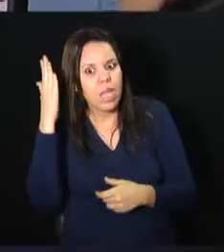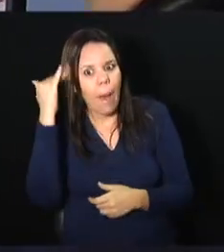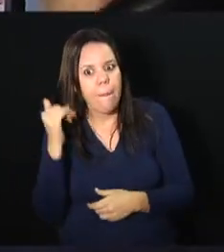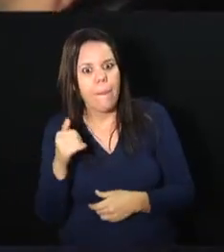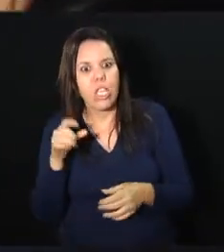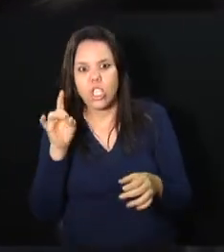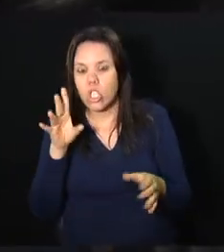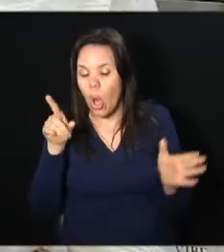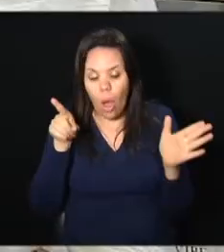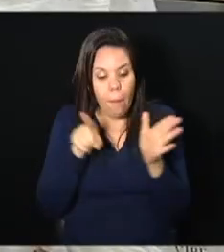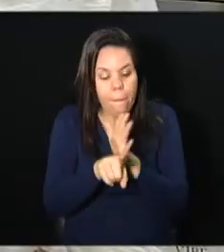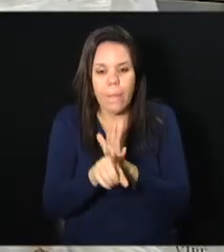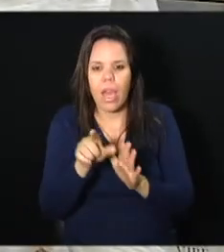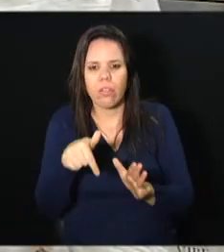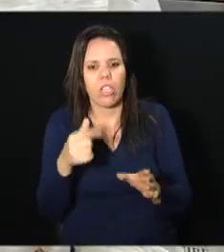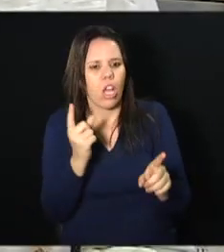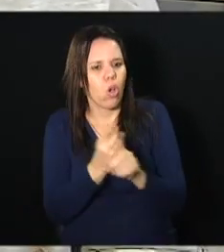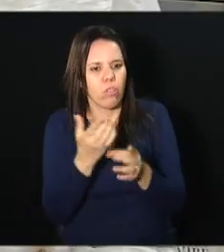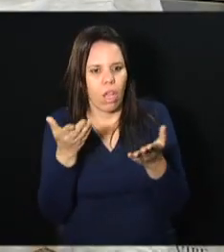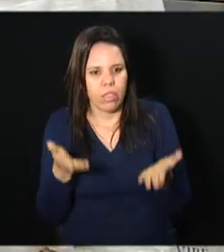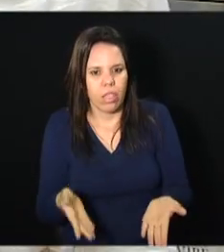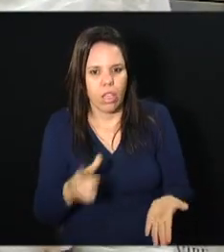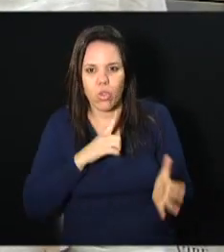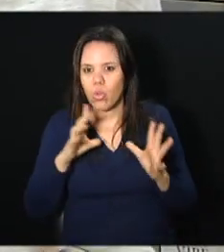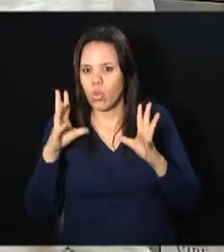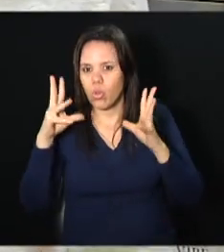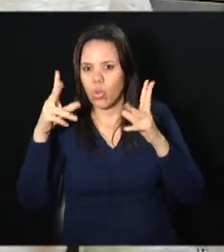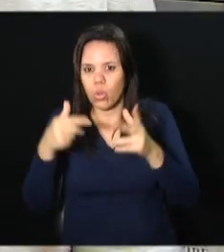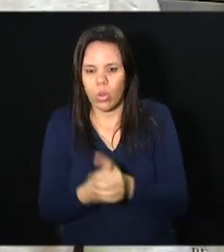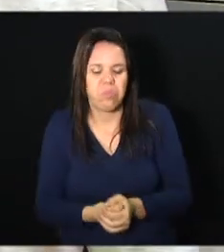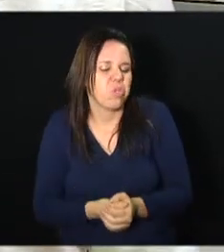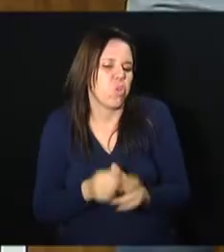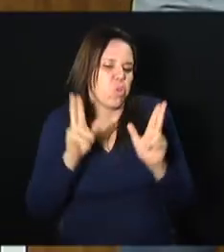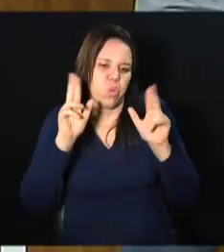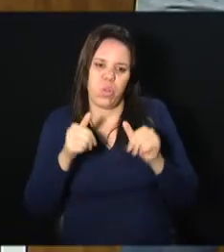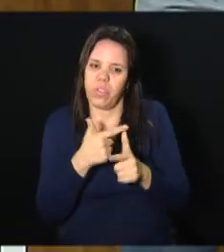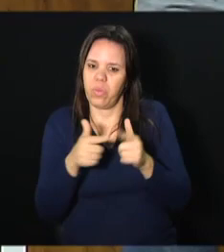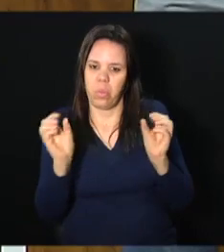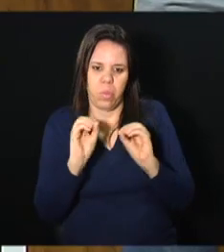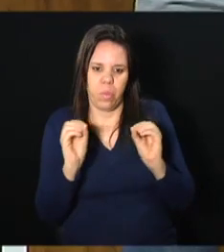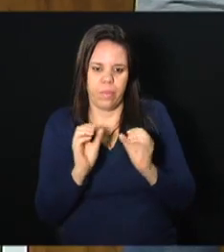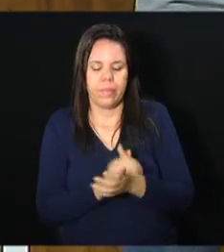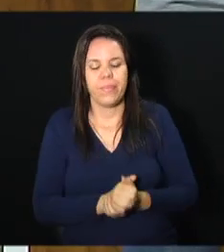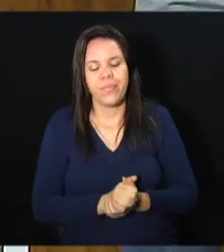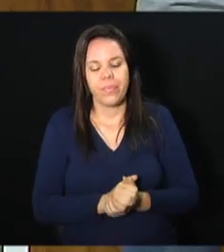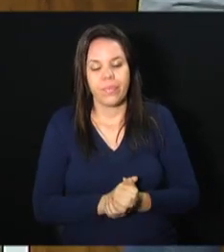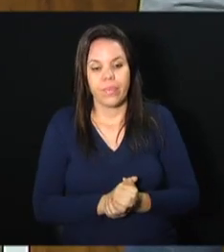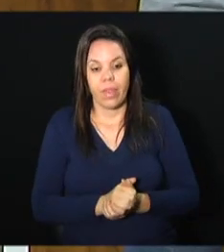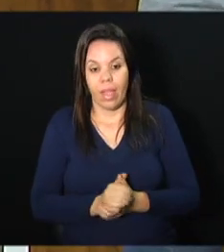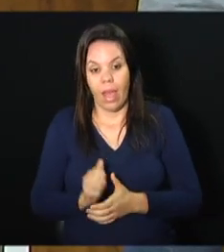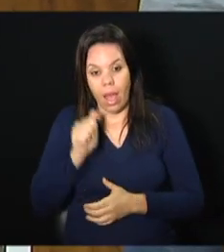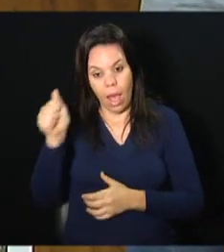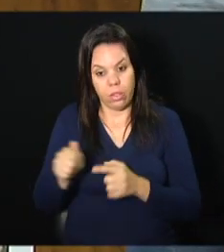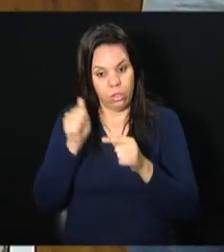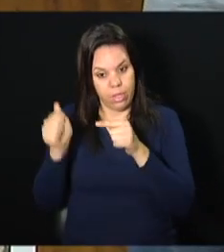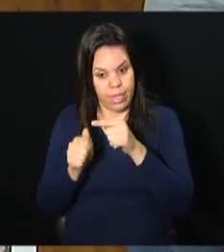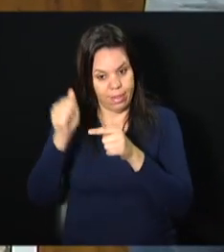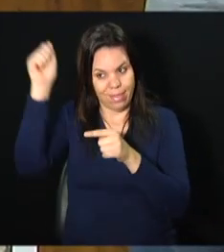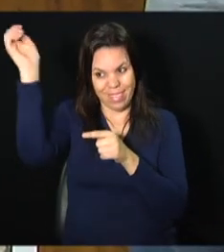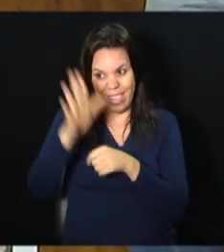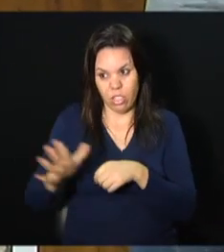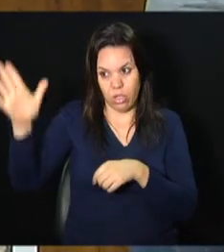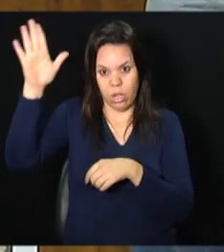eu encontro aqui. Todos os medicamentos, sempre, nunca tive problema. De acordo com a Associação Nacional de